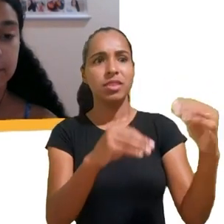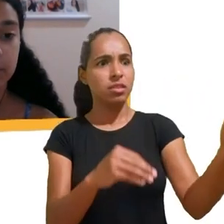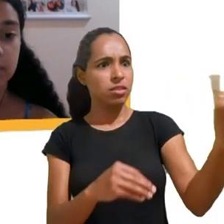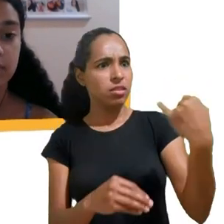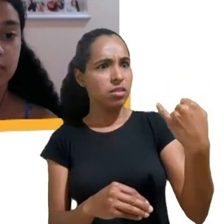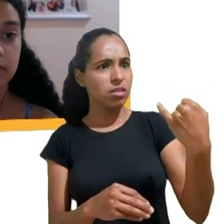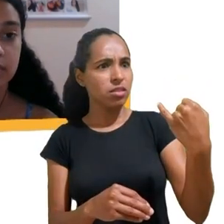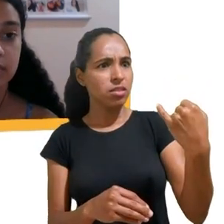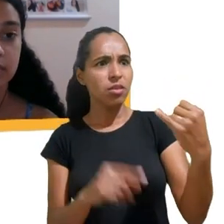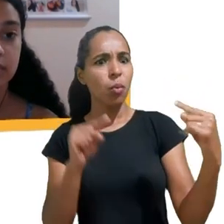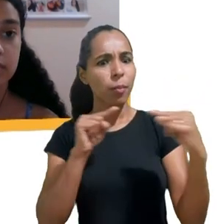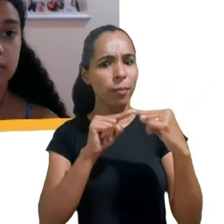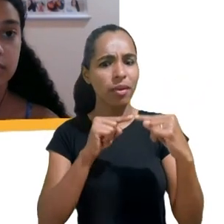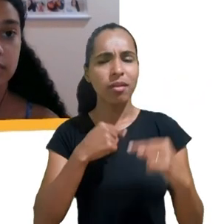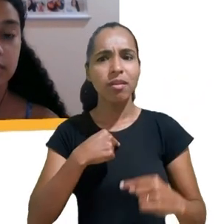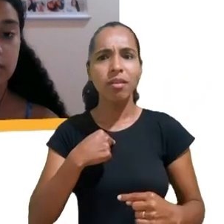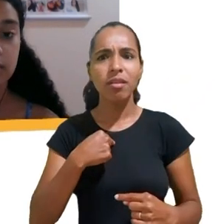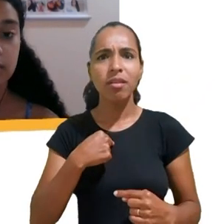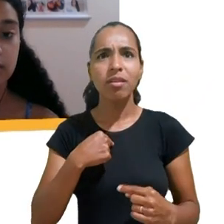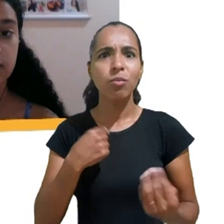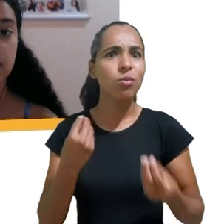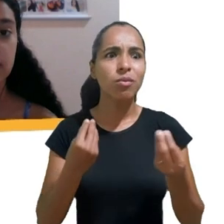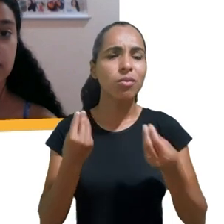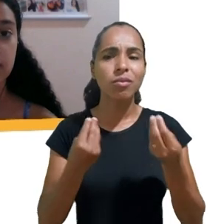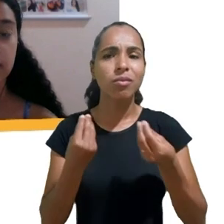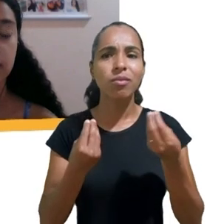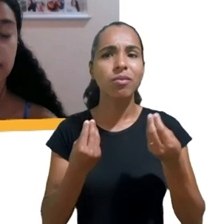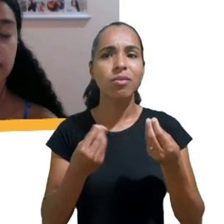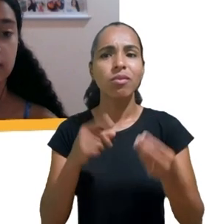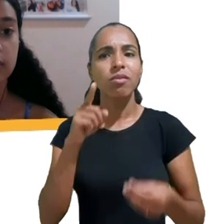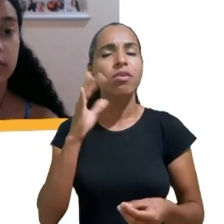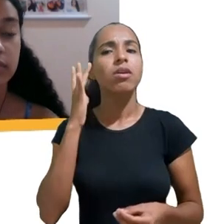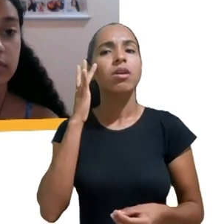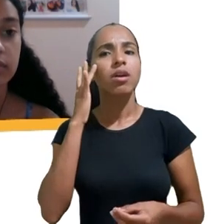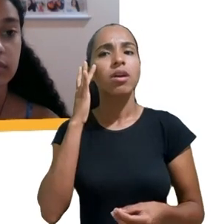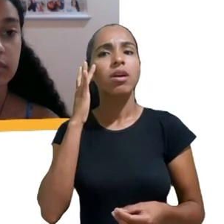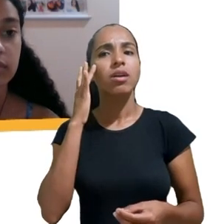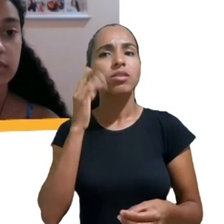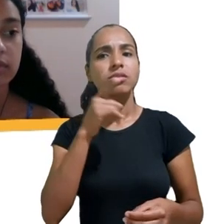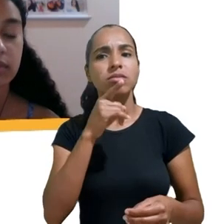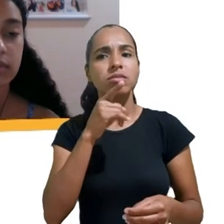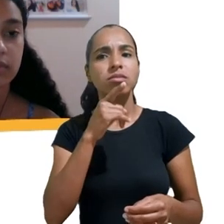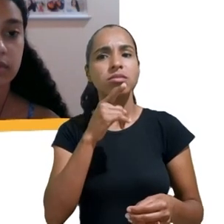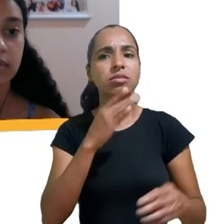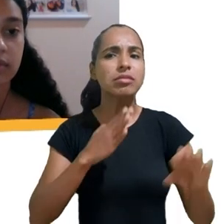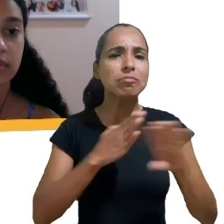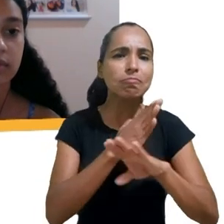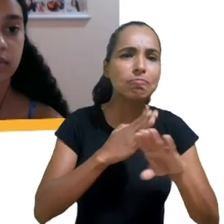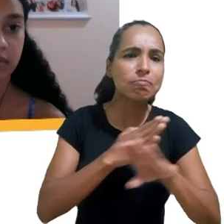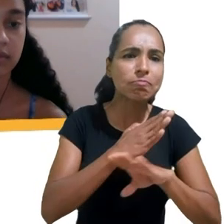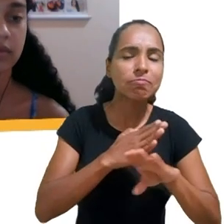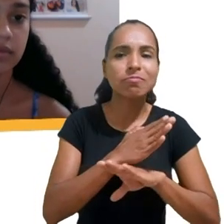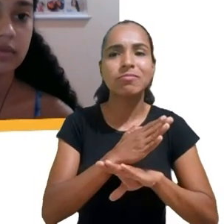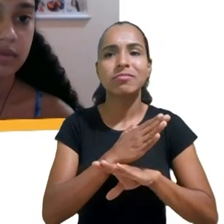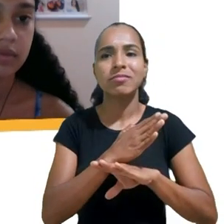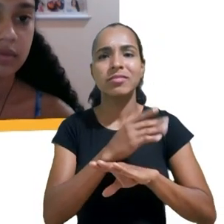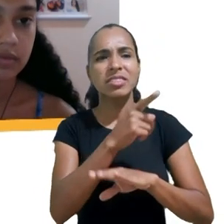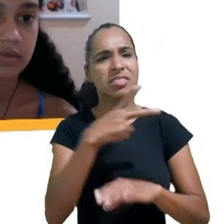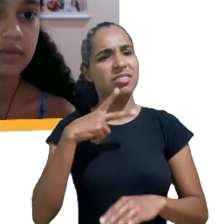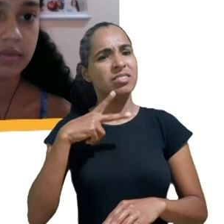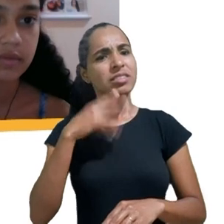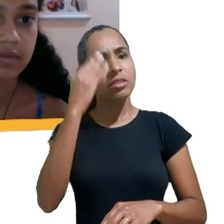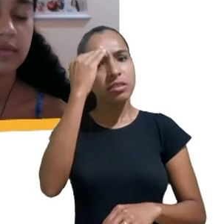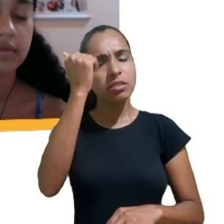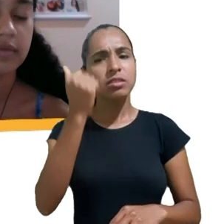como é que você acha que isso afeta a sua privacidade? E alguma vez você já se parou assim para pensar ou, nossa, por que será que eu comecei a querer